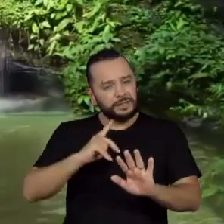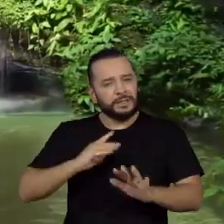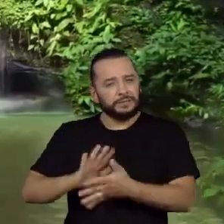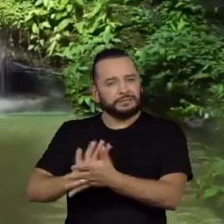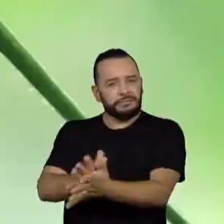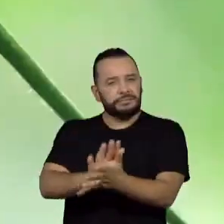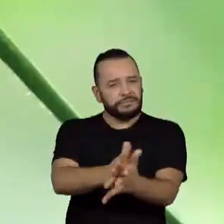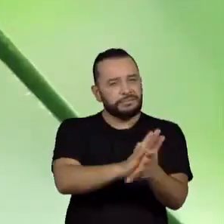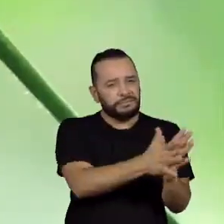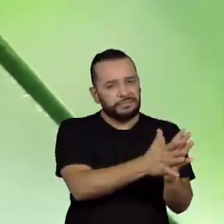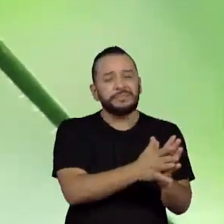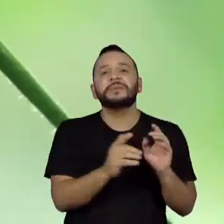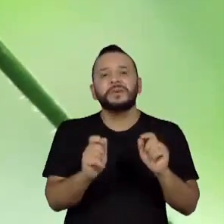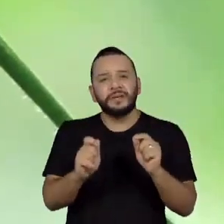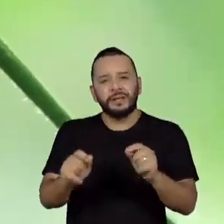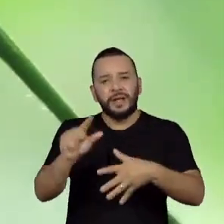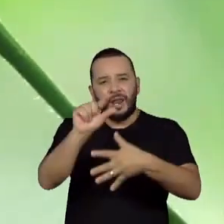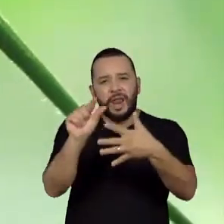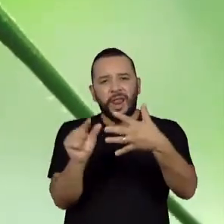Atlântica.